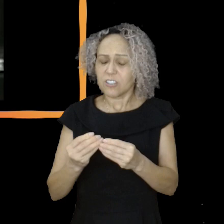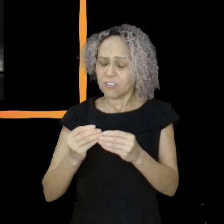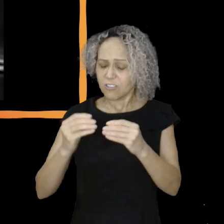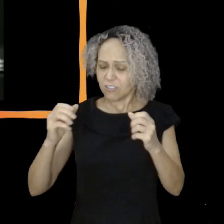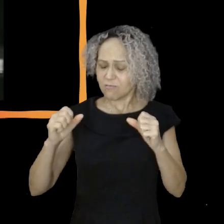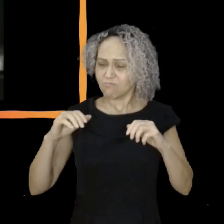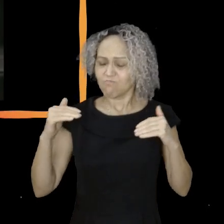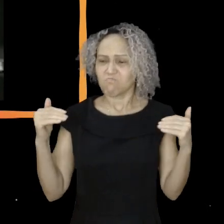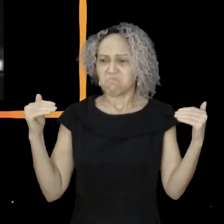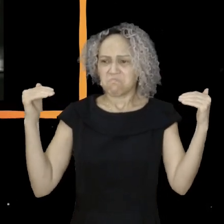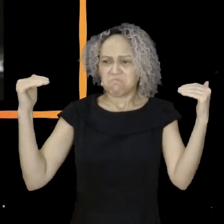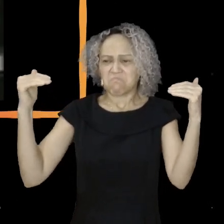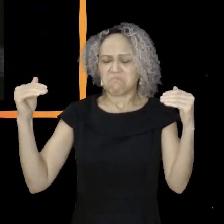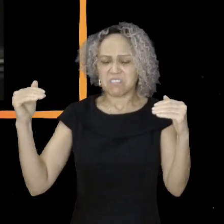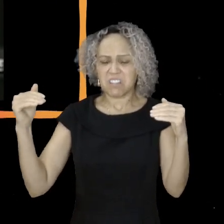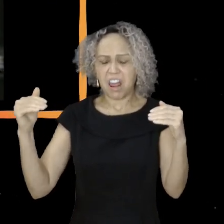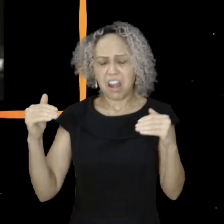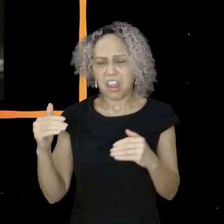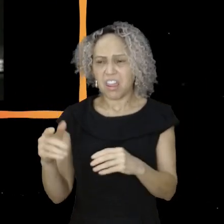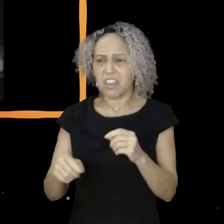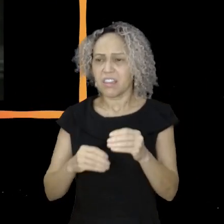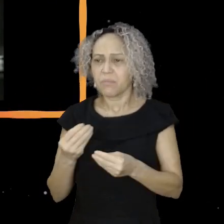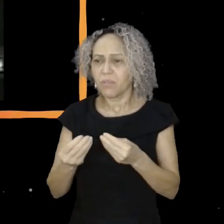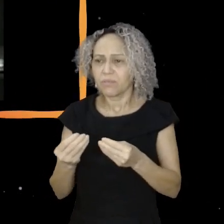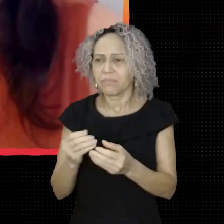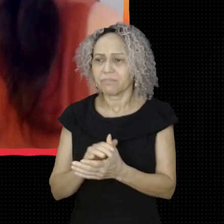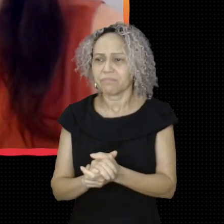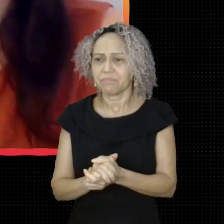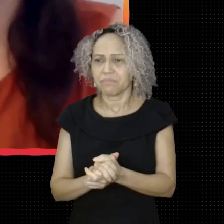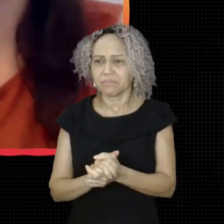que bestializa os homens.